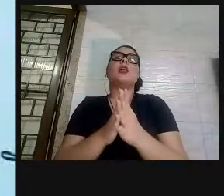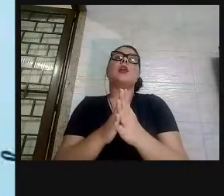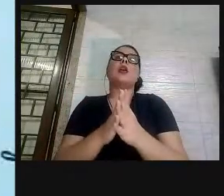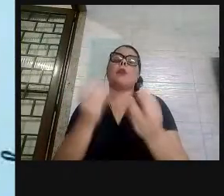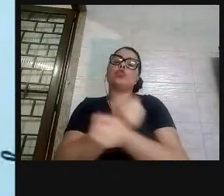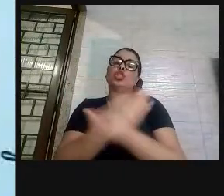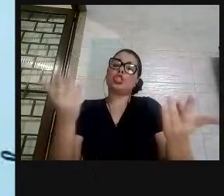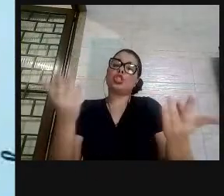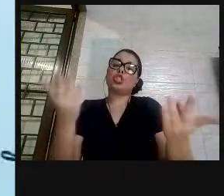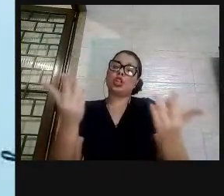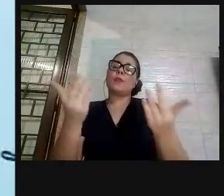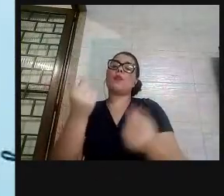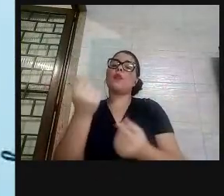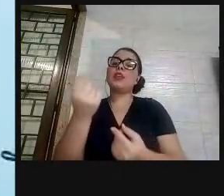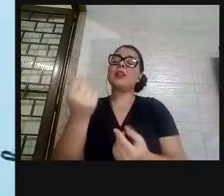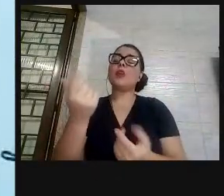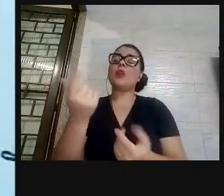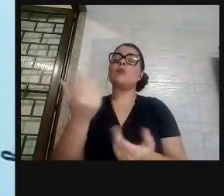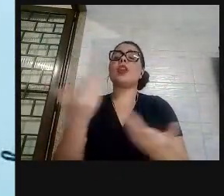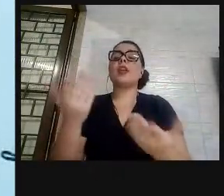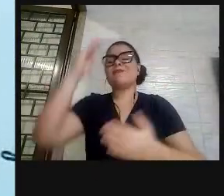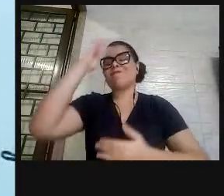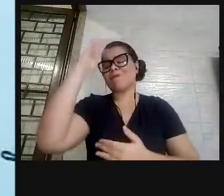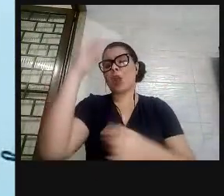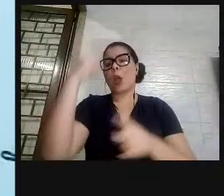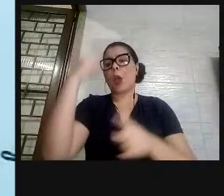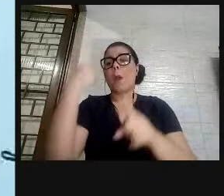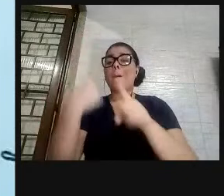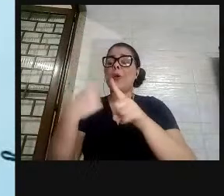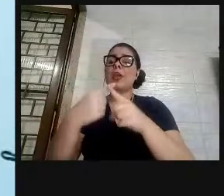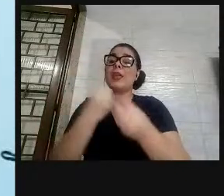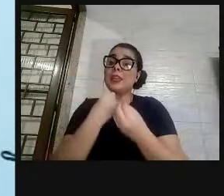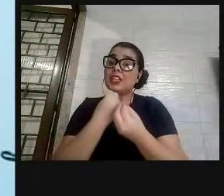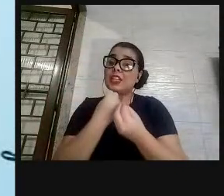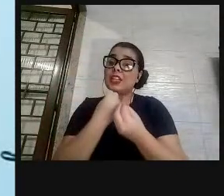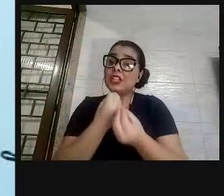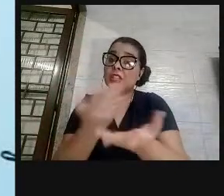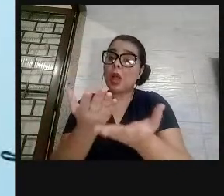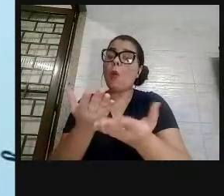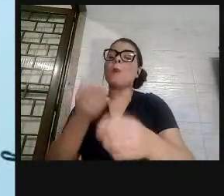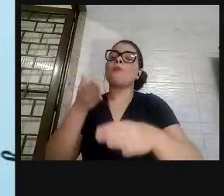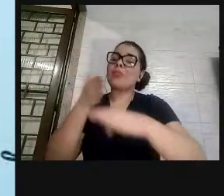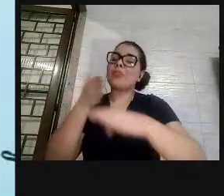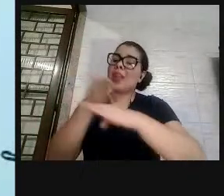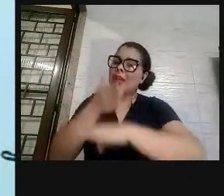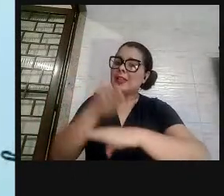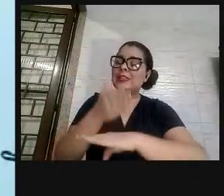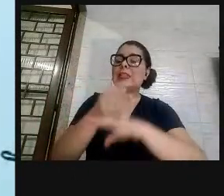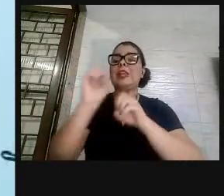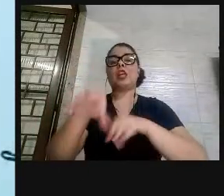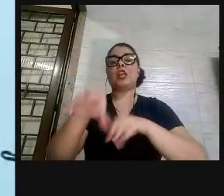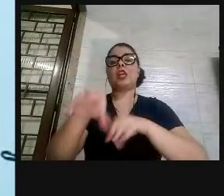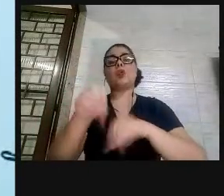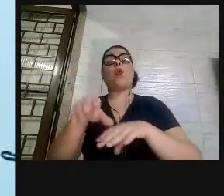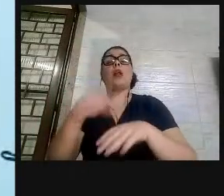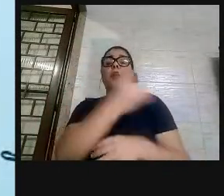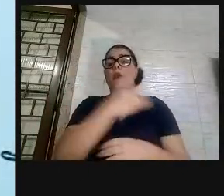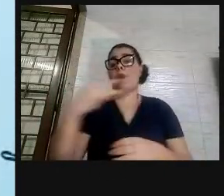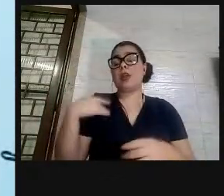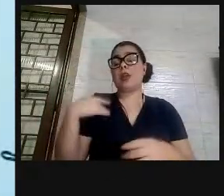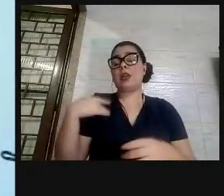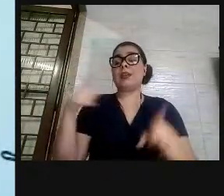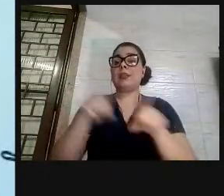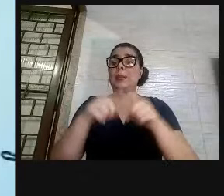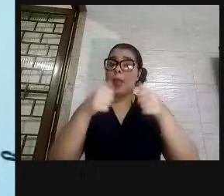renda são fundamentais, porque eles trazem acesso à educação, trazem acesso à saúde, trazem acesso à permanência na escola.